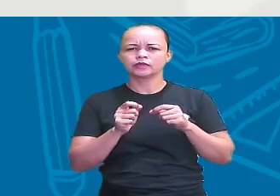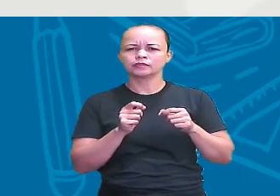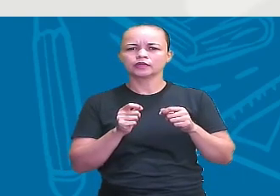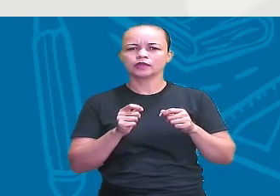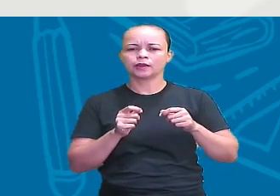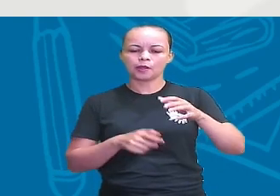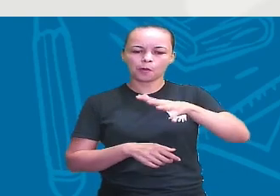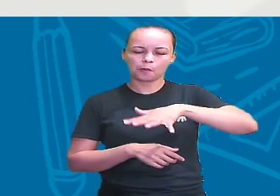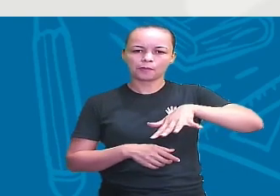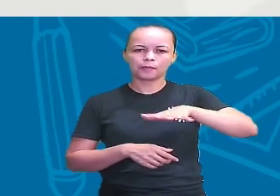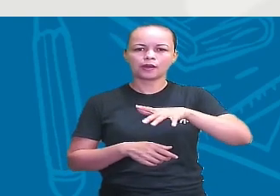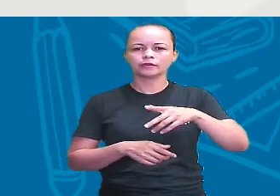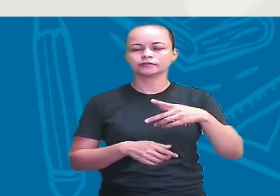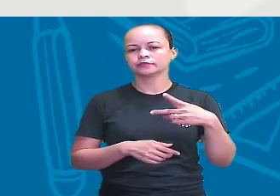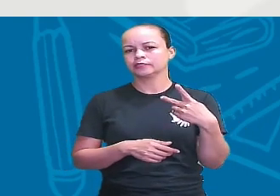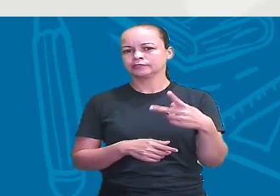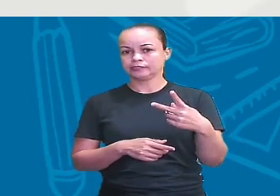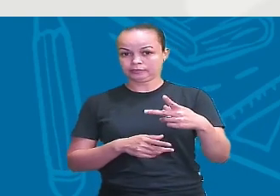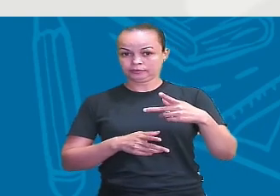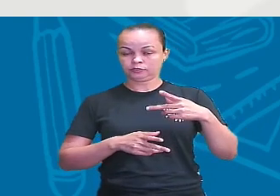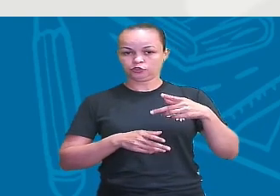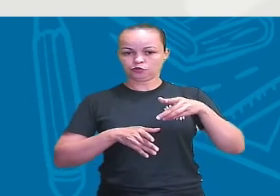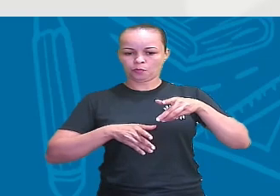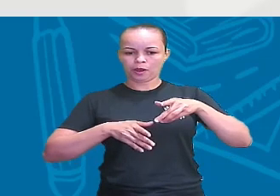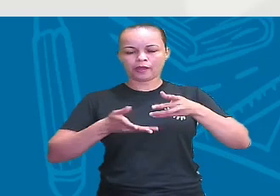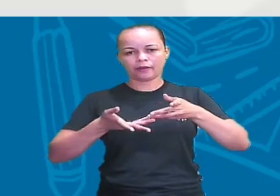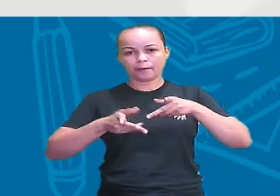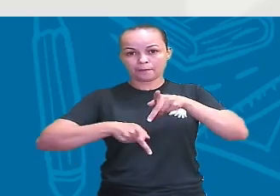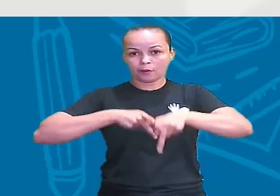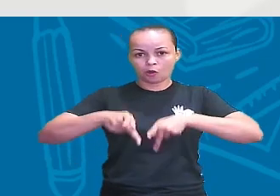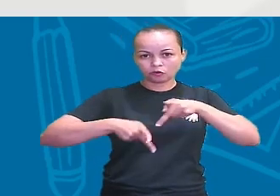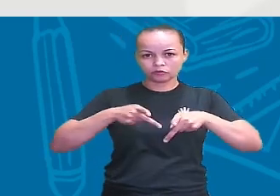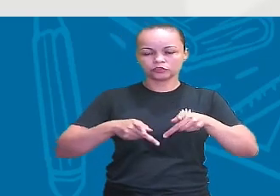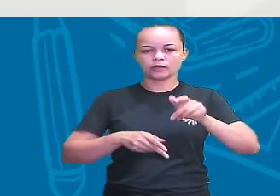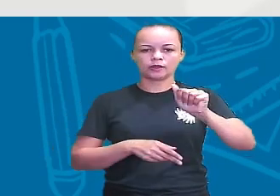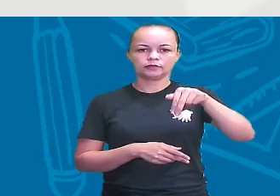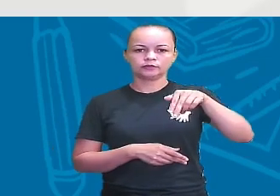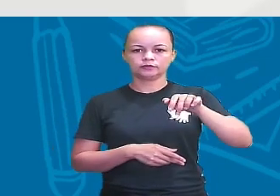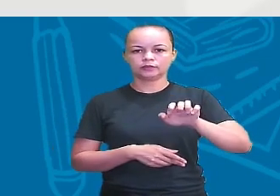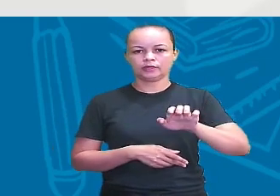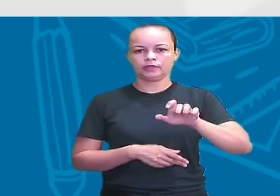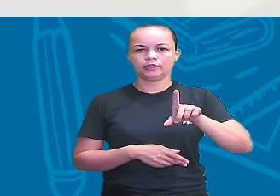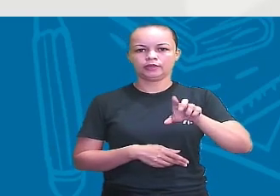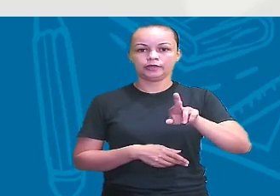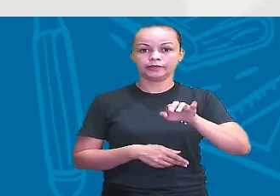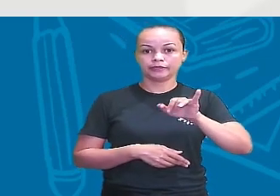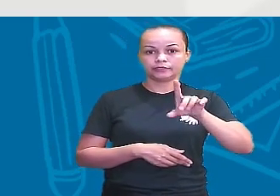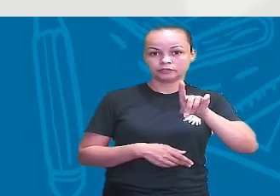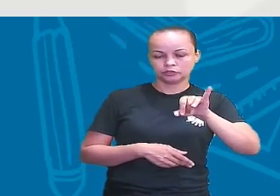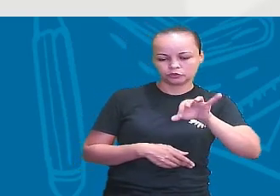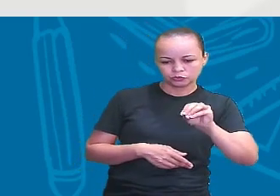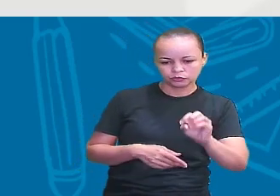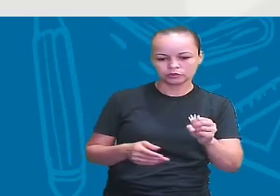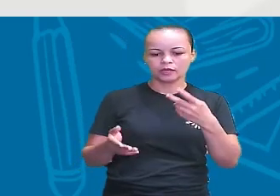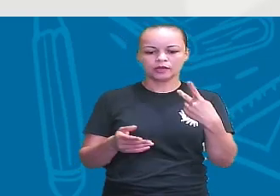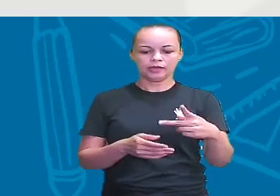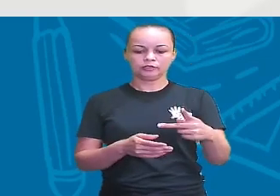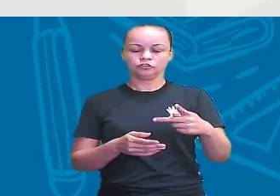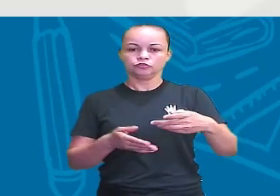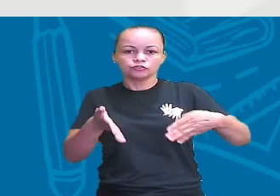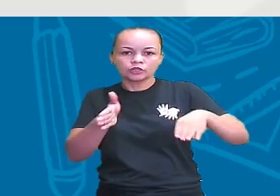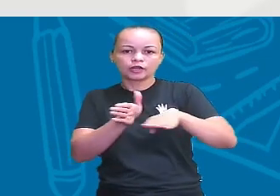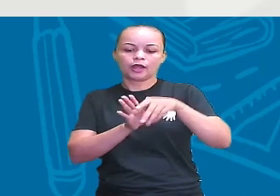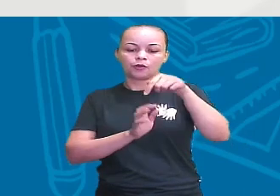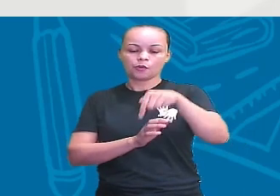desses povos ameríndios, que eles chegaram até aqui, essa maior parte, ela chegou até aqui